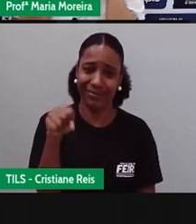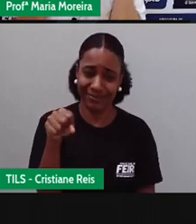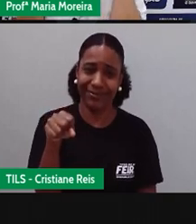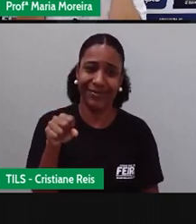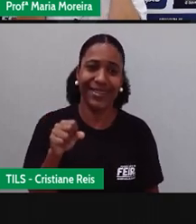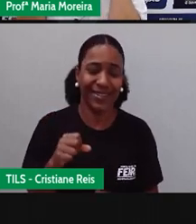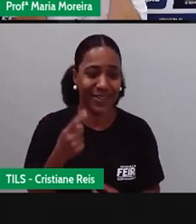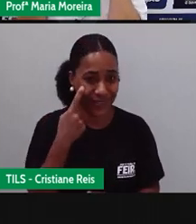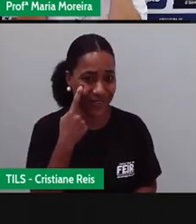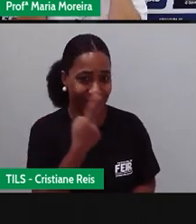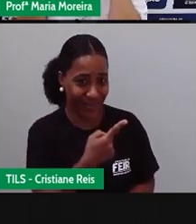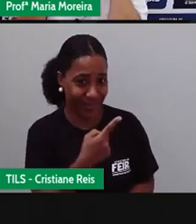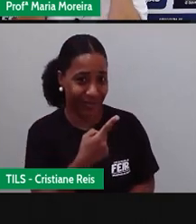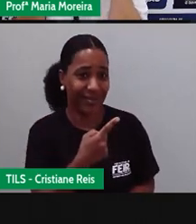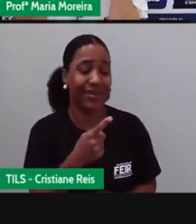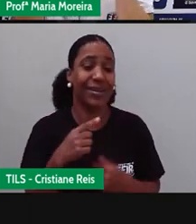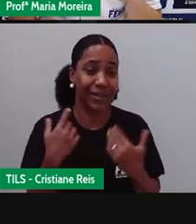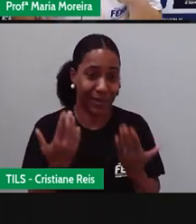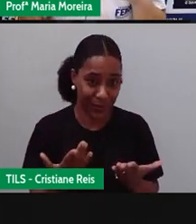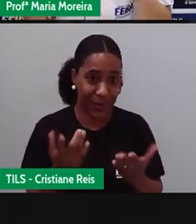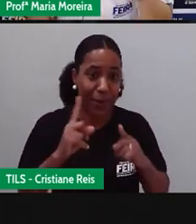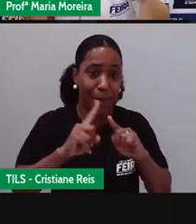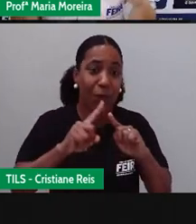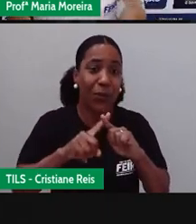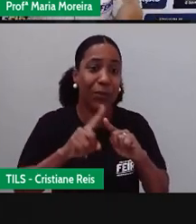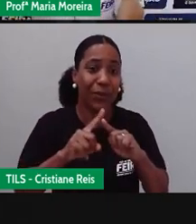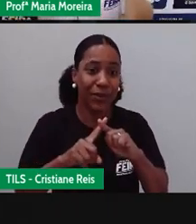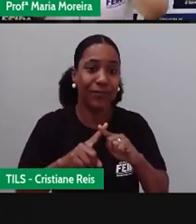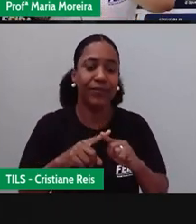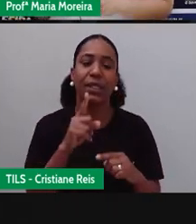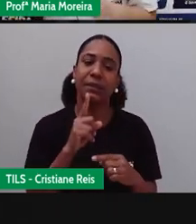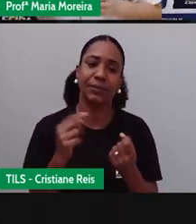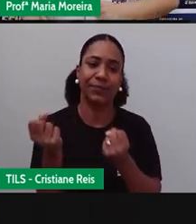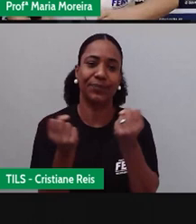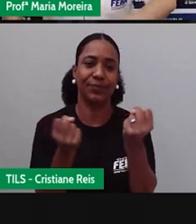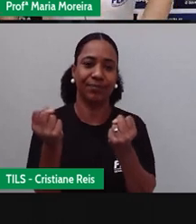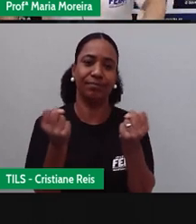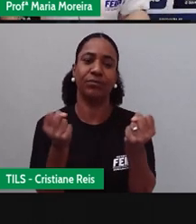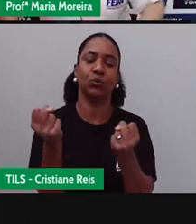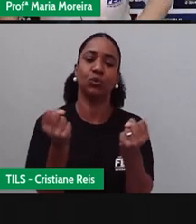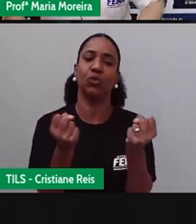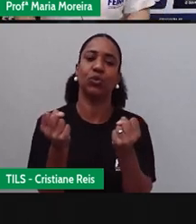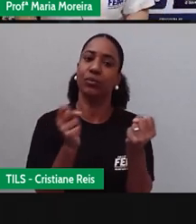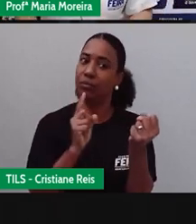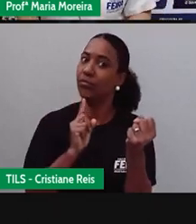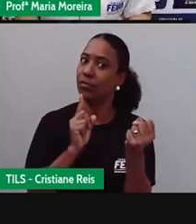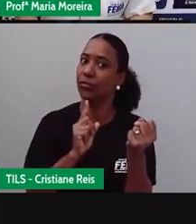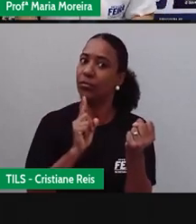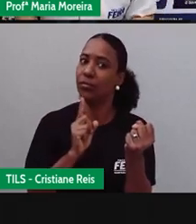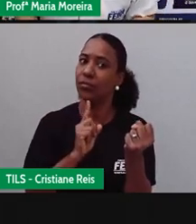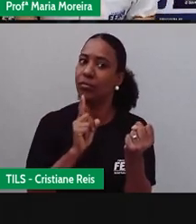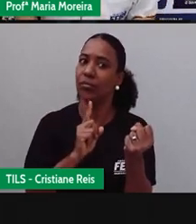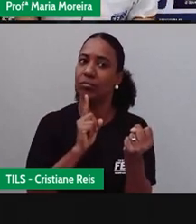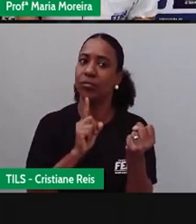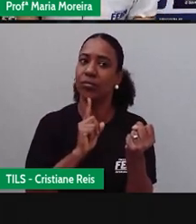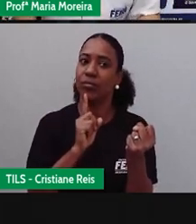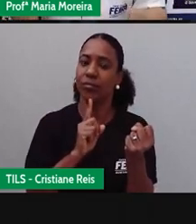Pois é. Sabe por que ele está ao contrário? Porque, por exemplo, né? Eu estou aqui dirigindo. Certo, Cris? Você é o condutor da